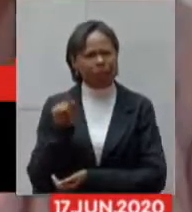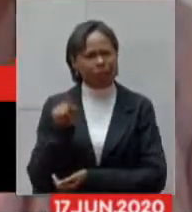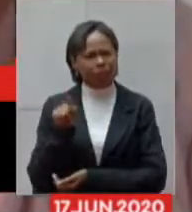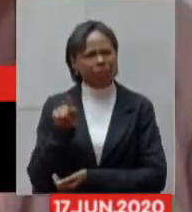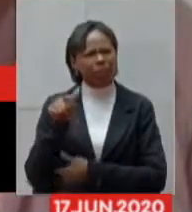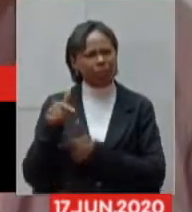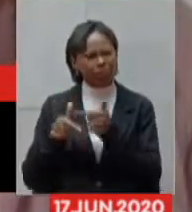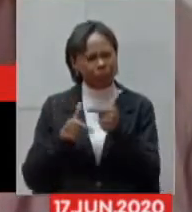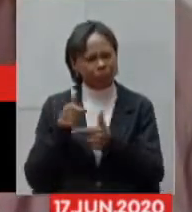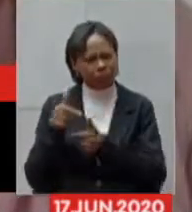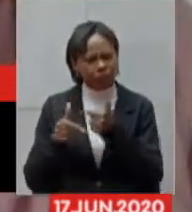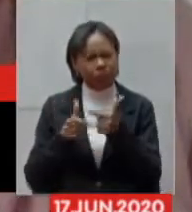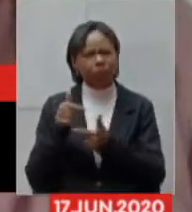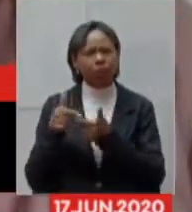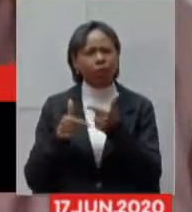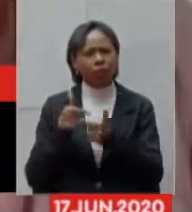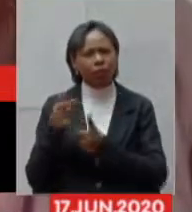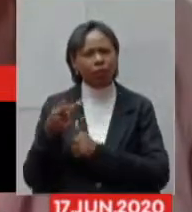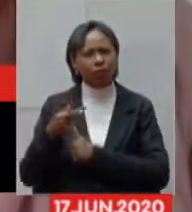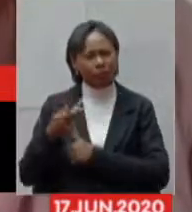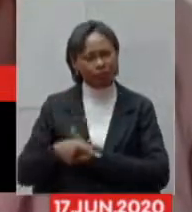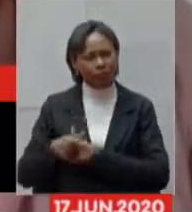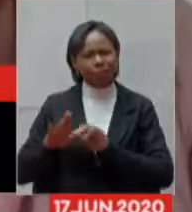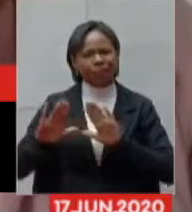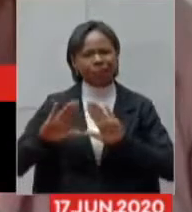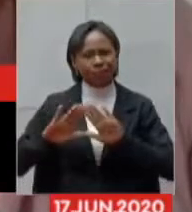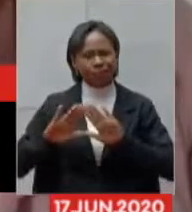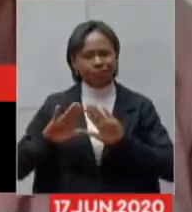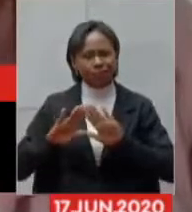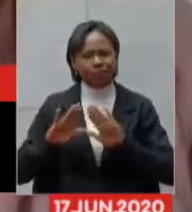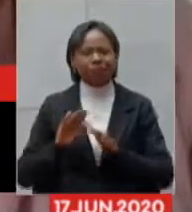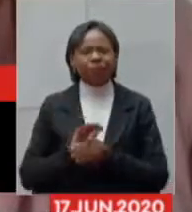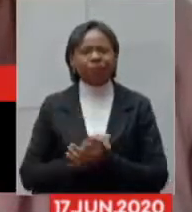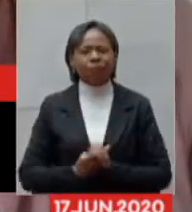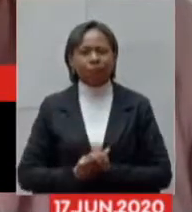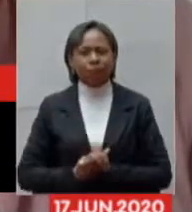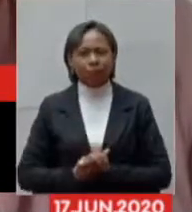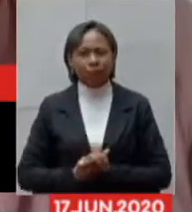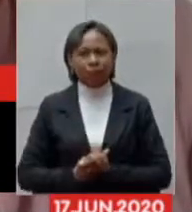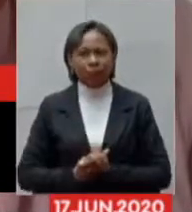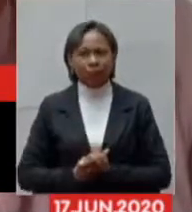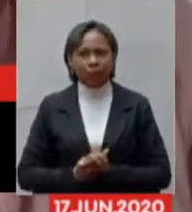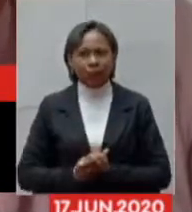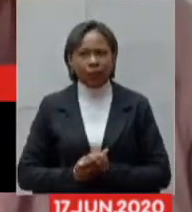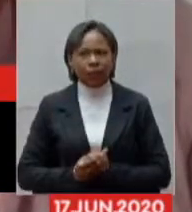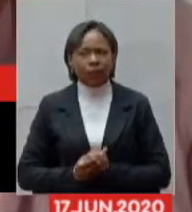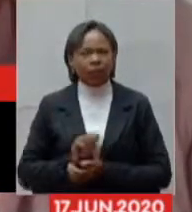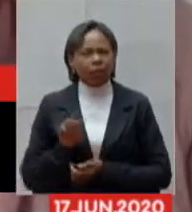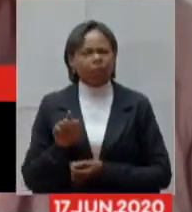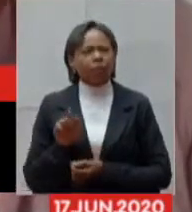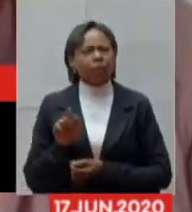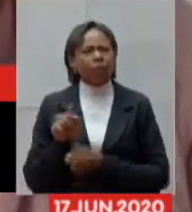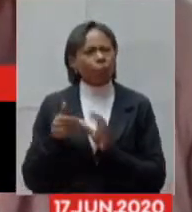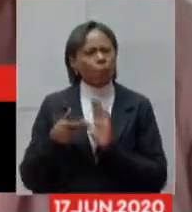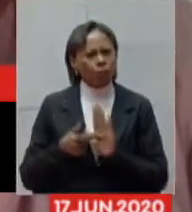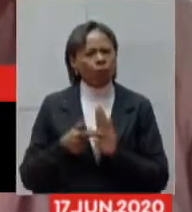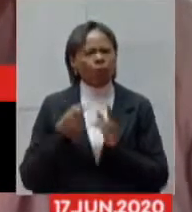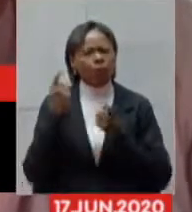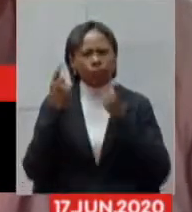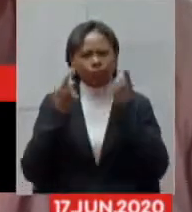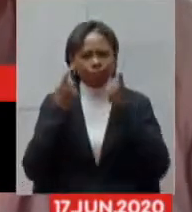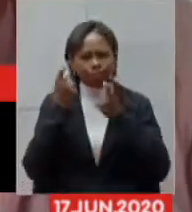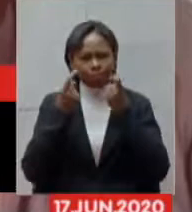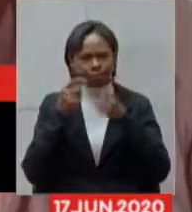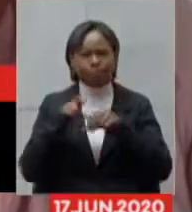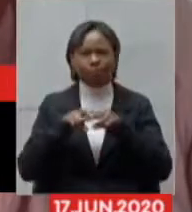aos trabalhos desta casa legislativa que tem trazido essa preocupação com a proliferação da